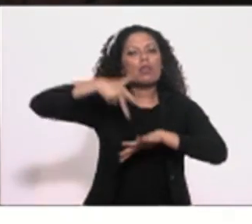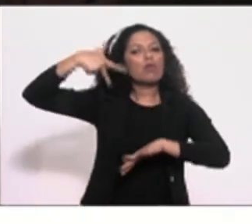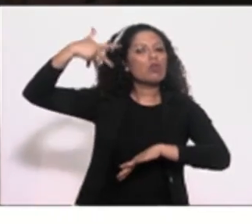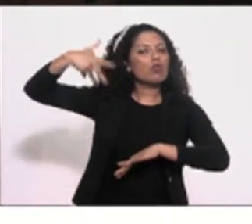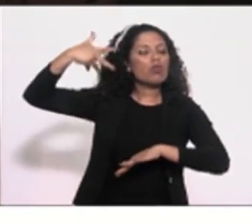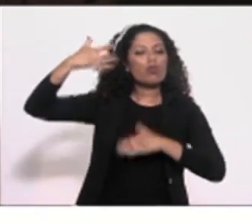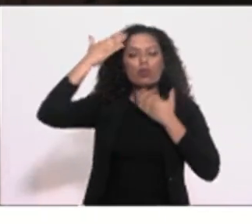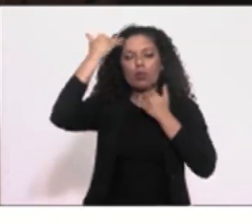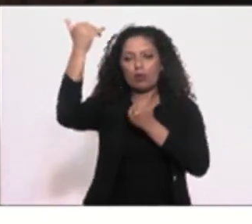fala. Muito obrigado, Sr. Presidente. Obrigado, Presidente. Obrigado,